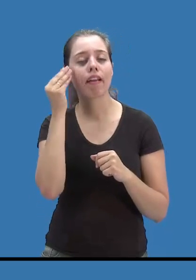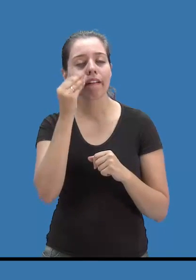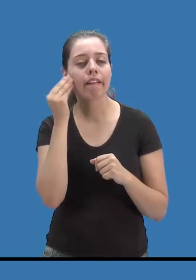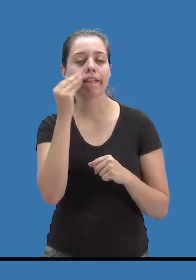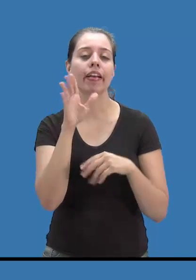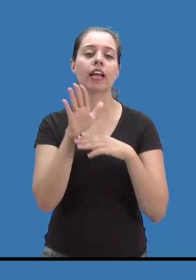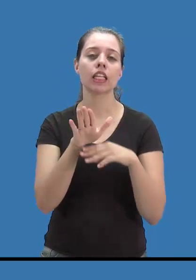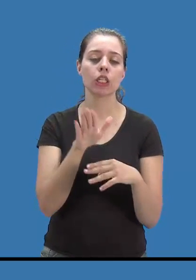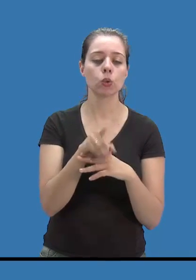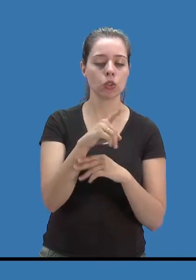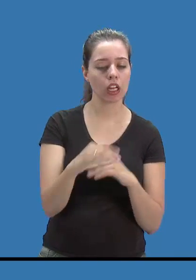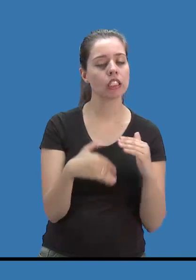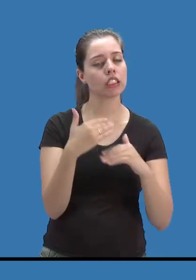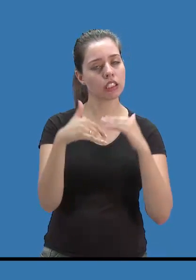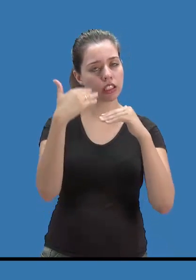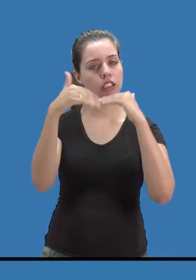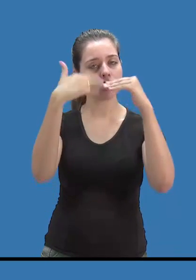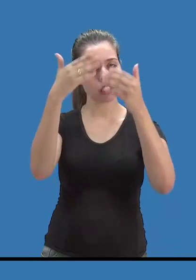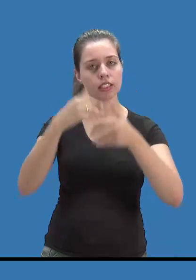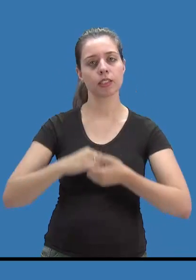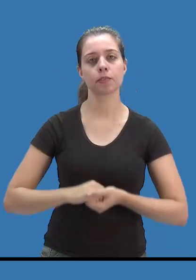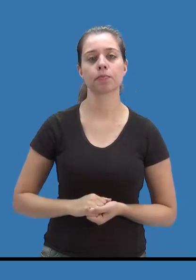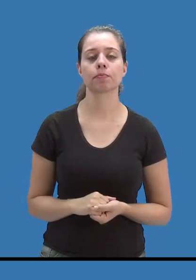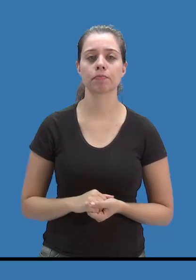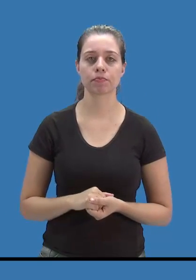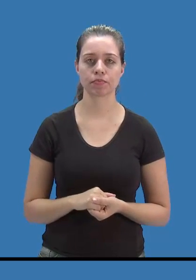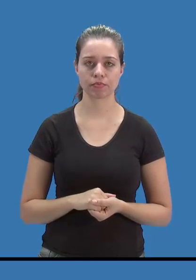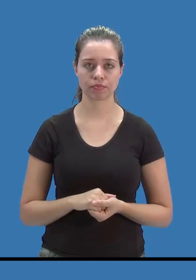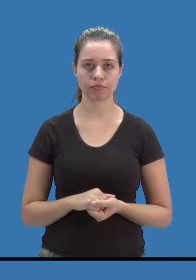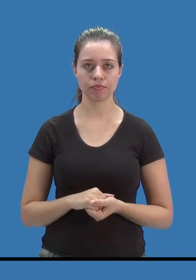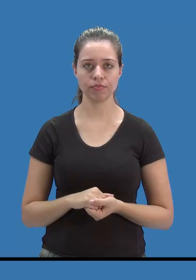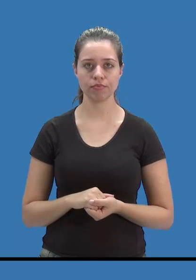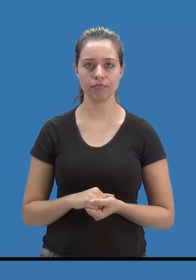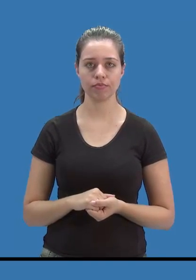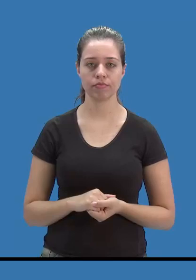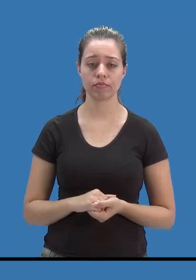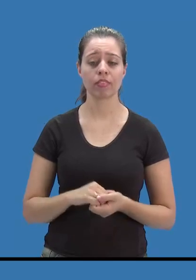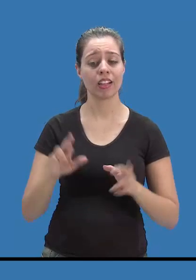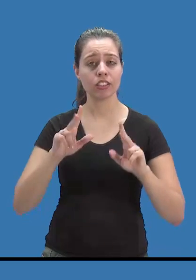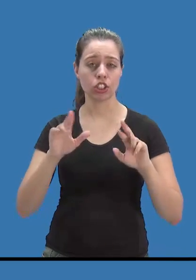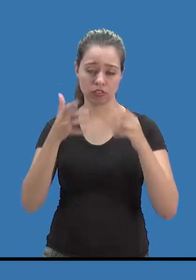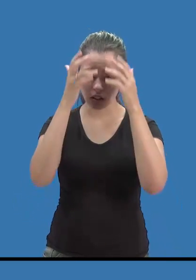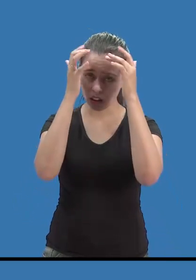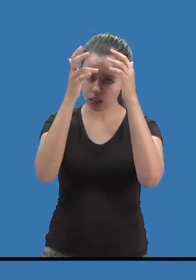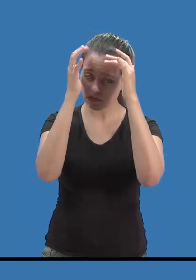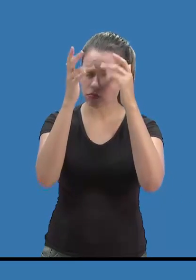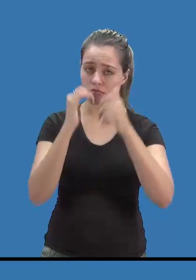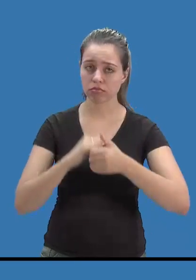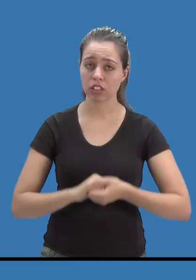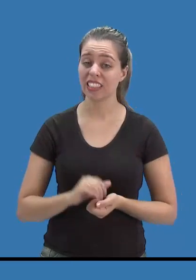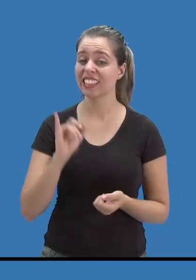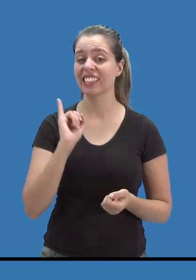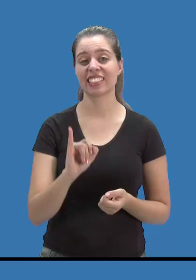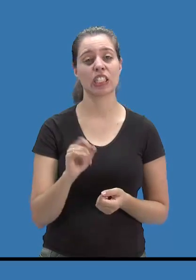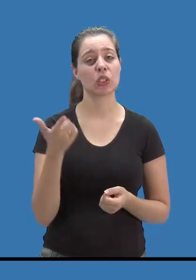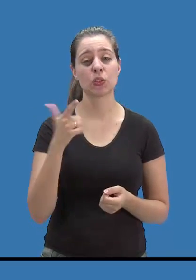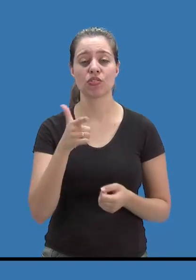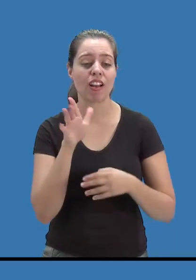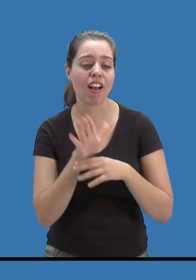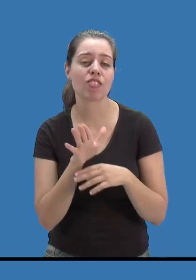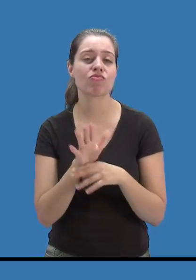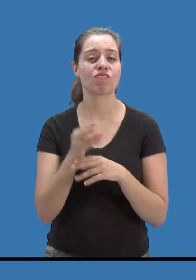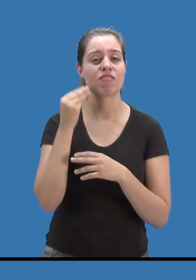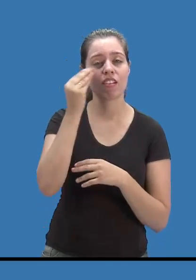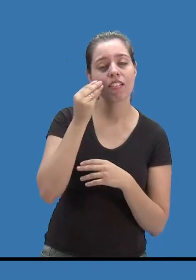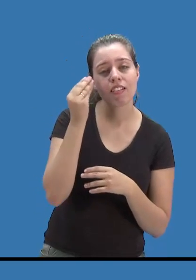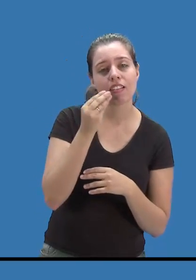favorecedoras desse tipo de processamento diferenciado. Se ele não tiver acesso às